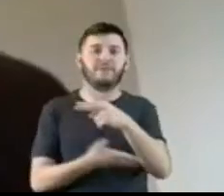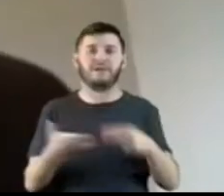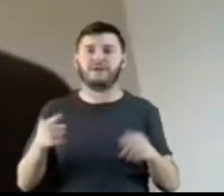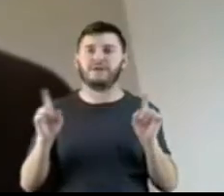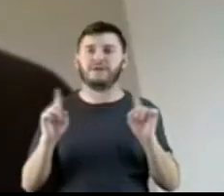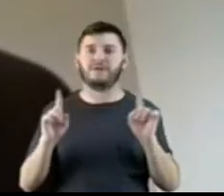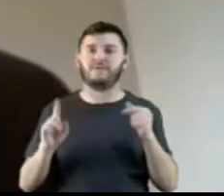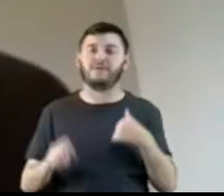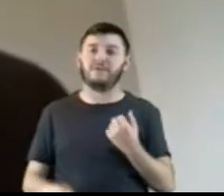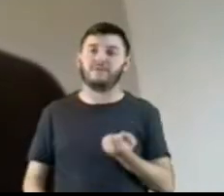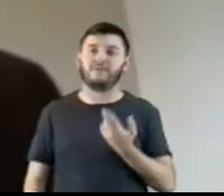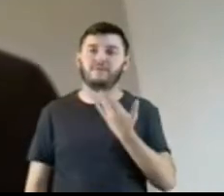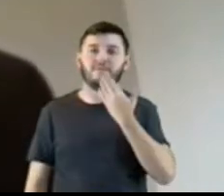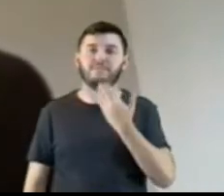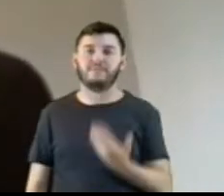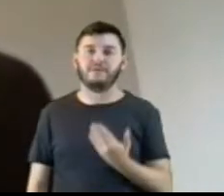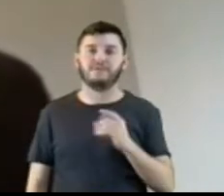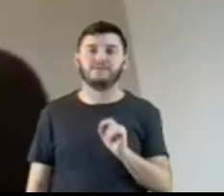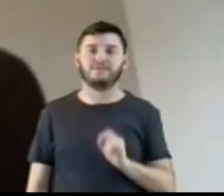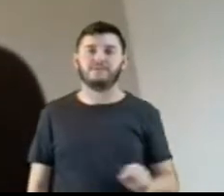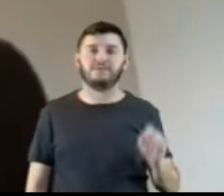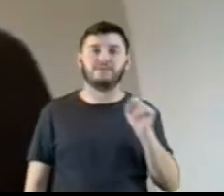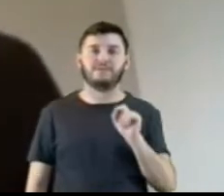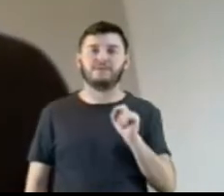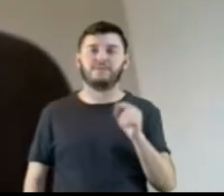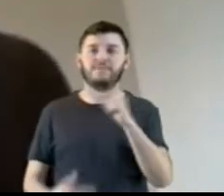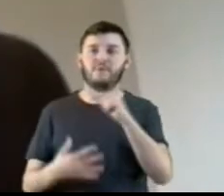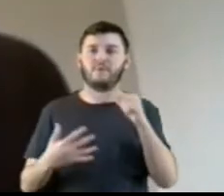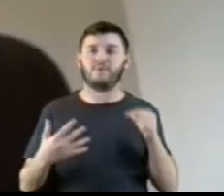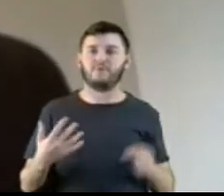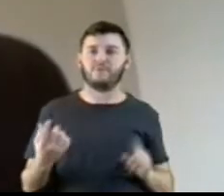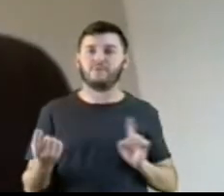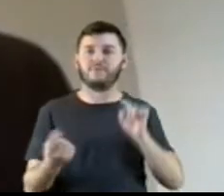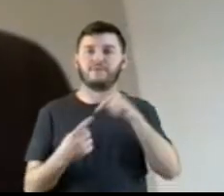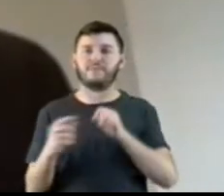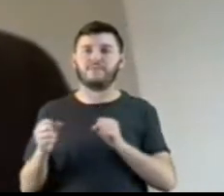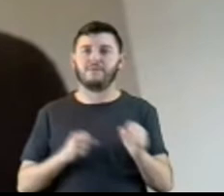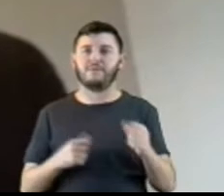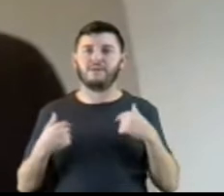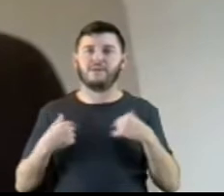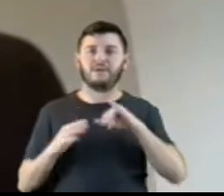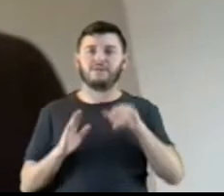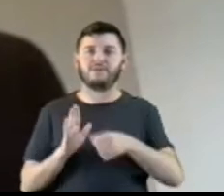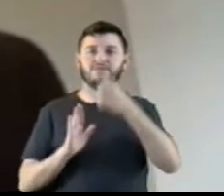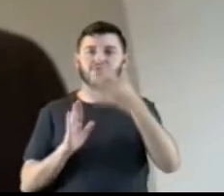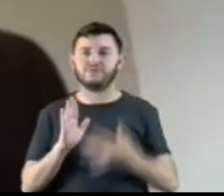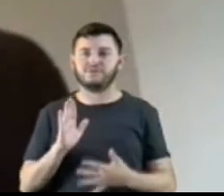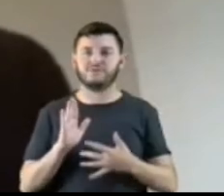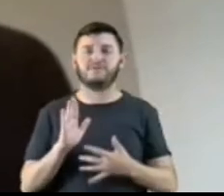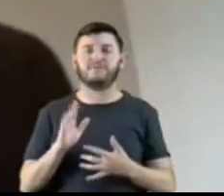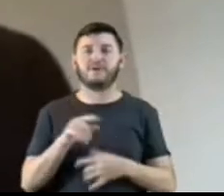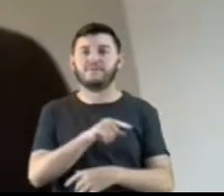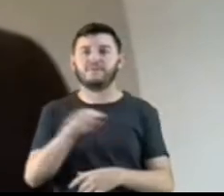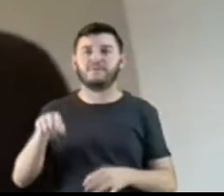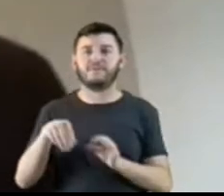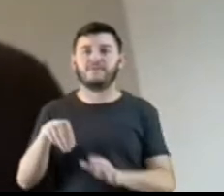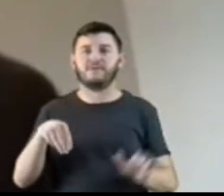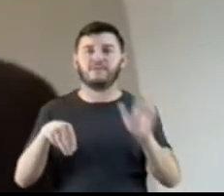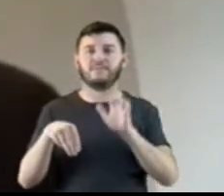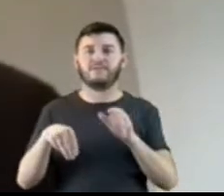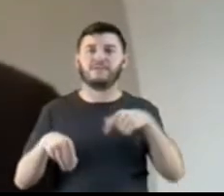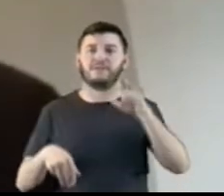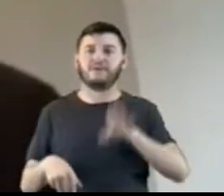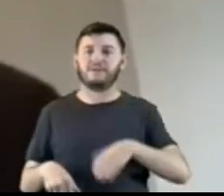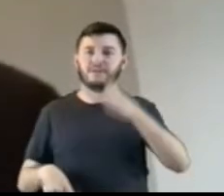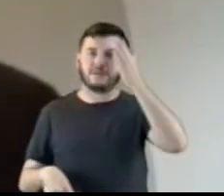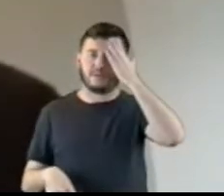Eu vou apenas pinçar aqui alguns pontos para que eu possa justificar para os meus ilustres pares, quem